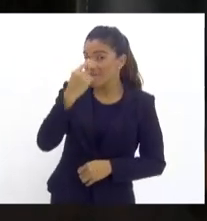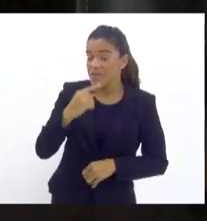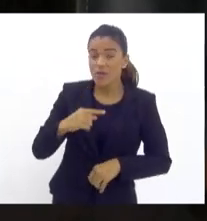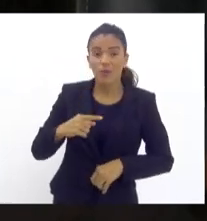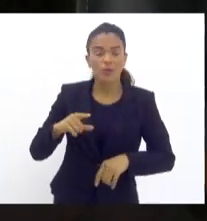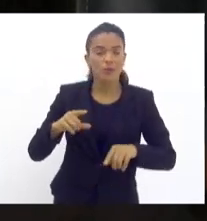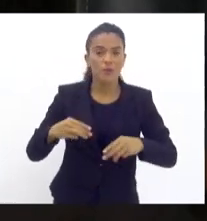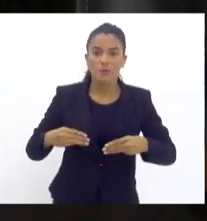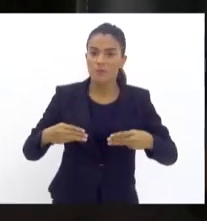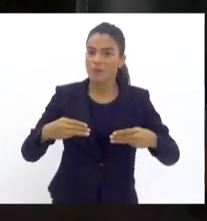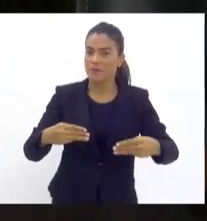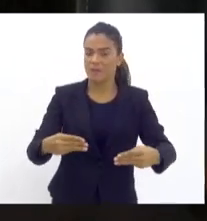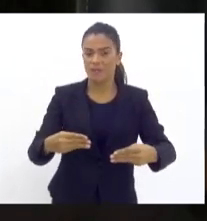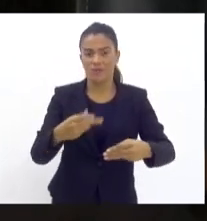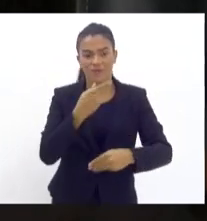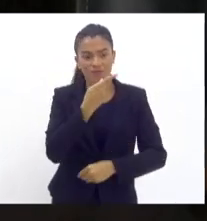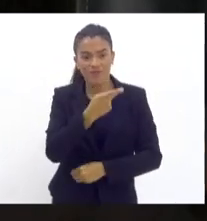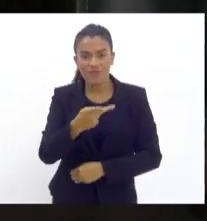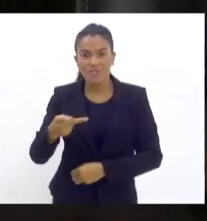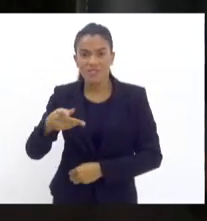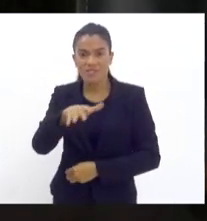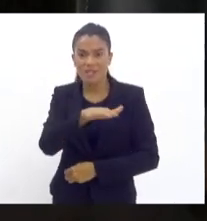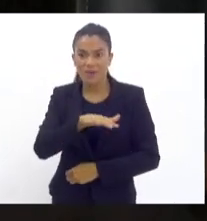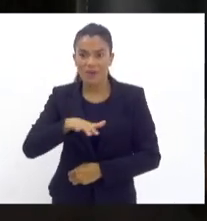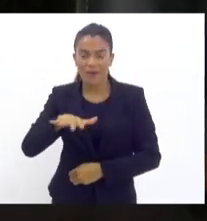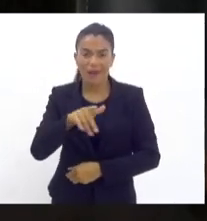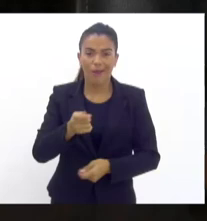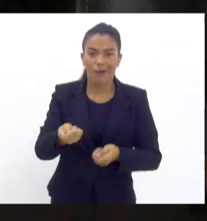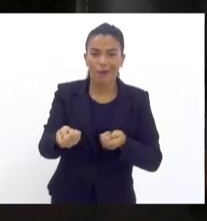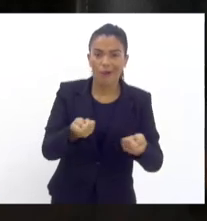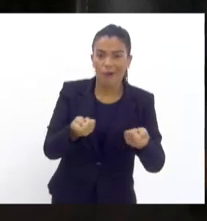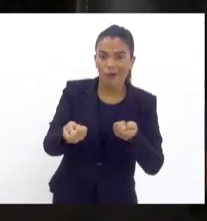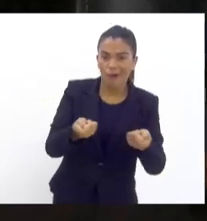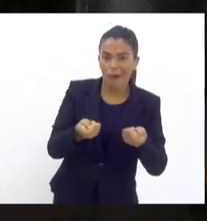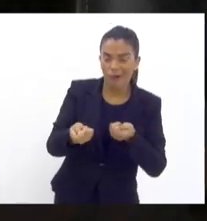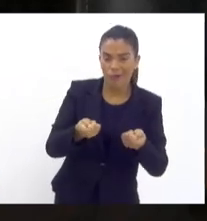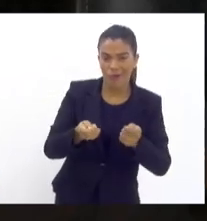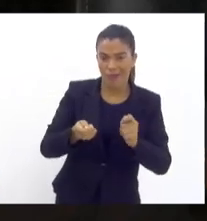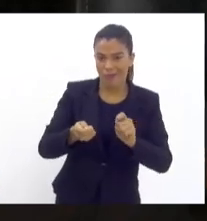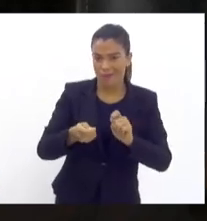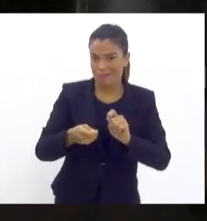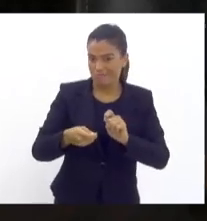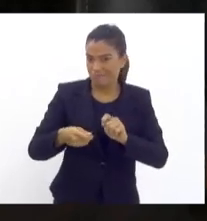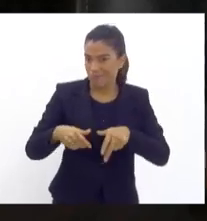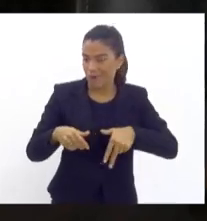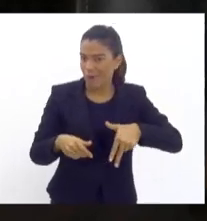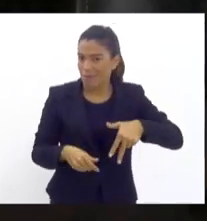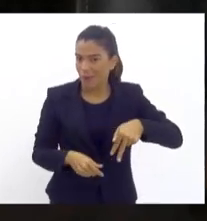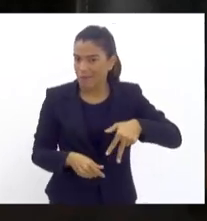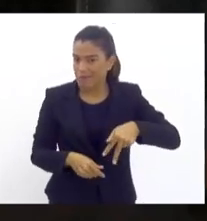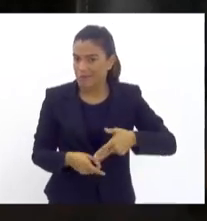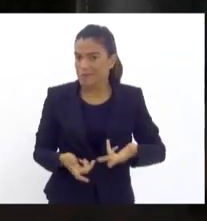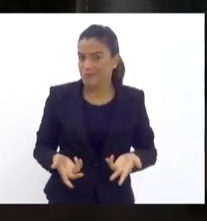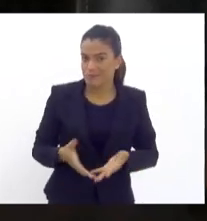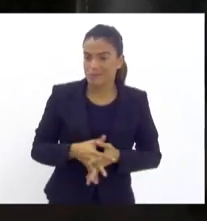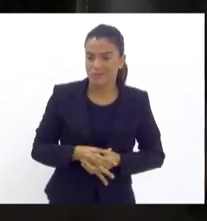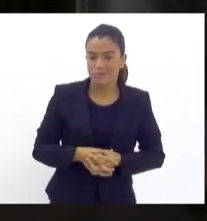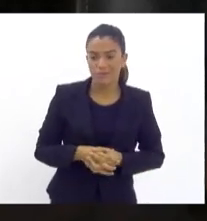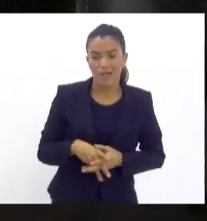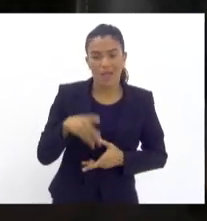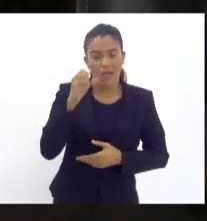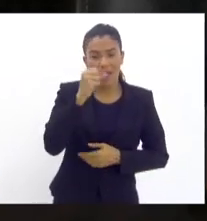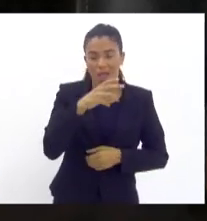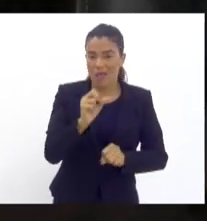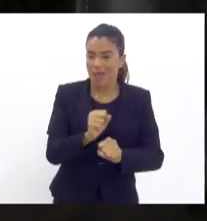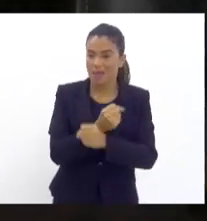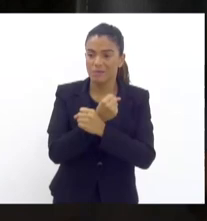visitar uma área controlada pela bandidagem é absurda